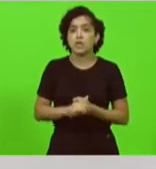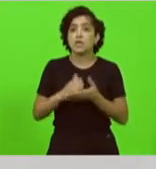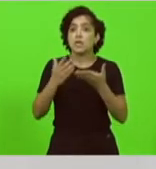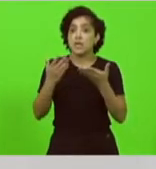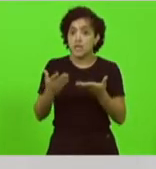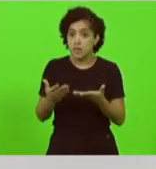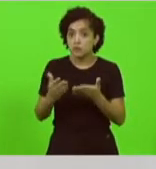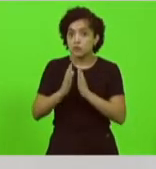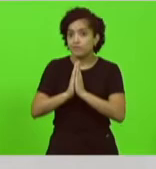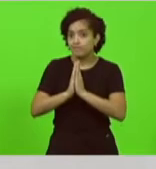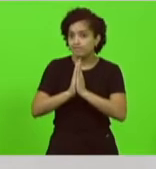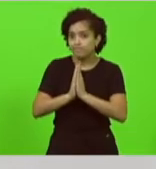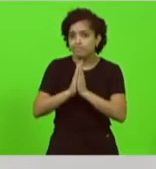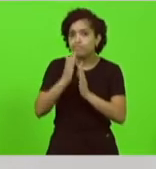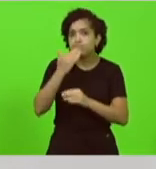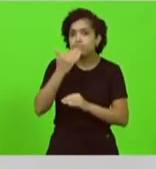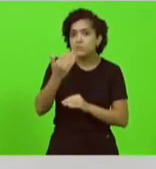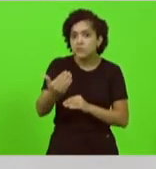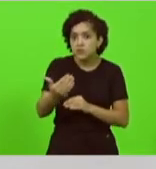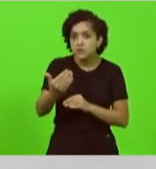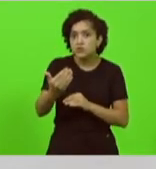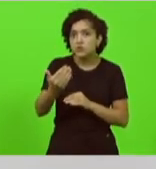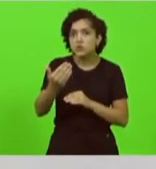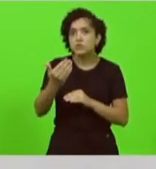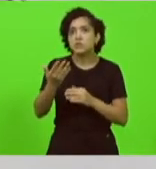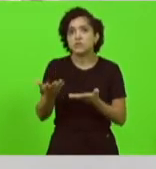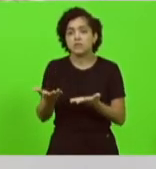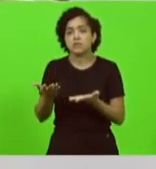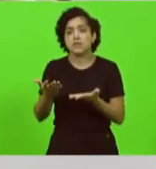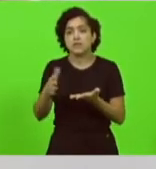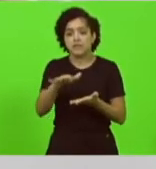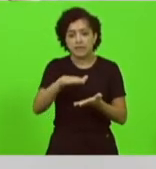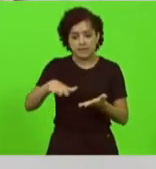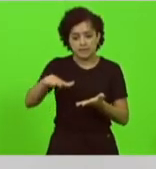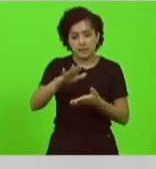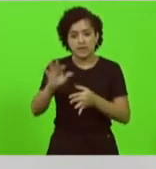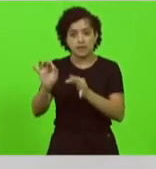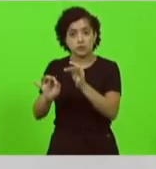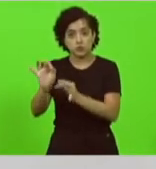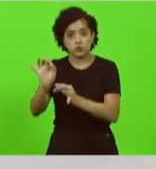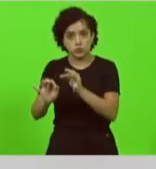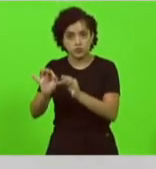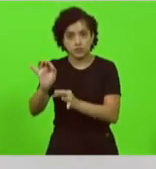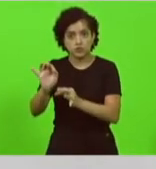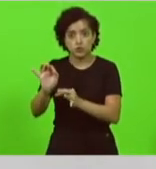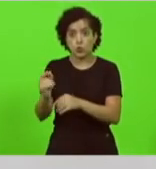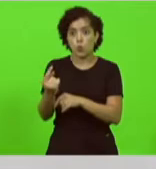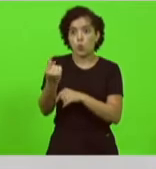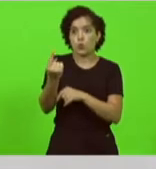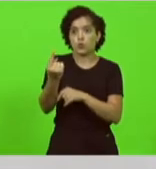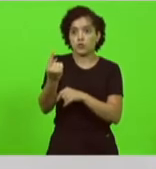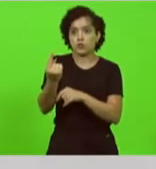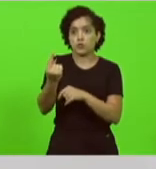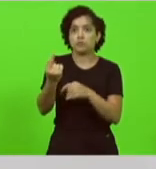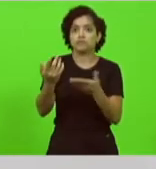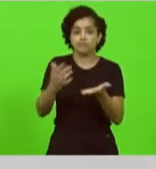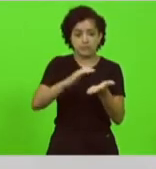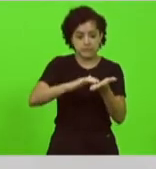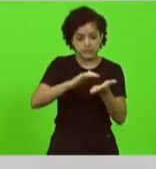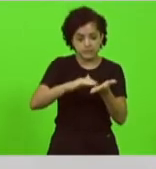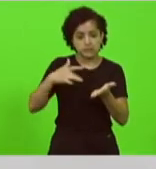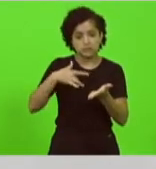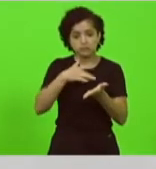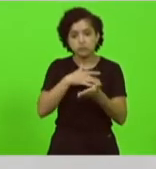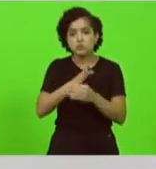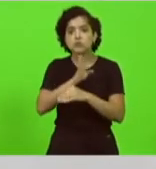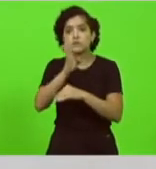implorar para um sujeito que estava lá que era o departamento jurídico o único que apareceu foi engraçado uma secretaria de saúde onde você busca a saúde